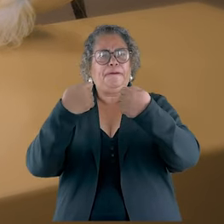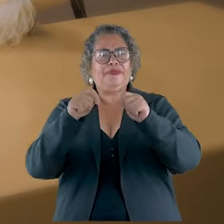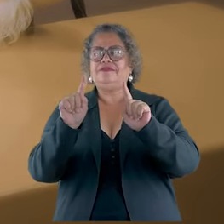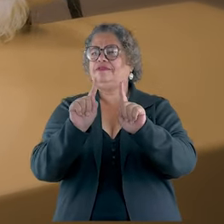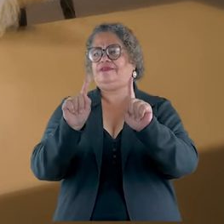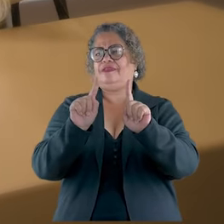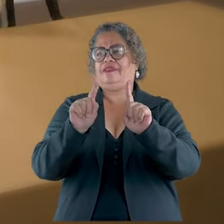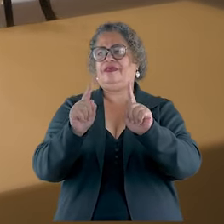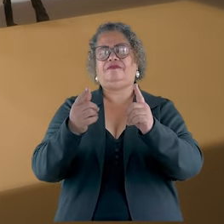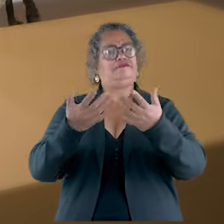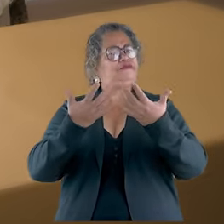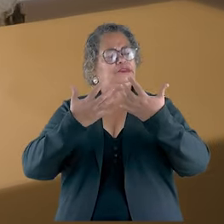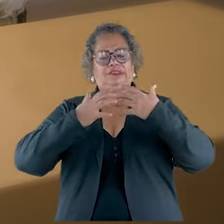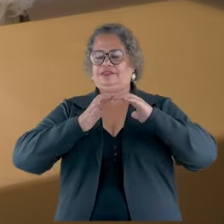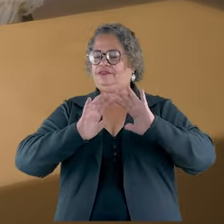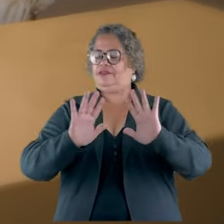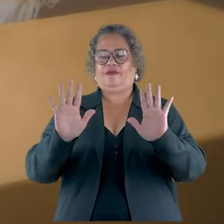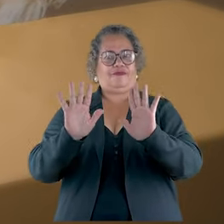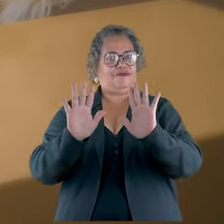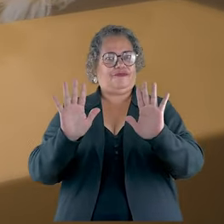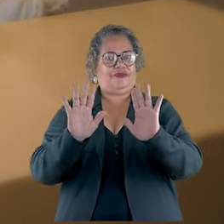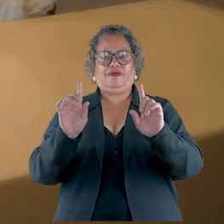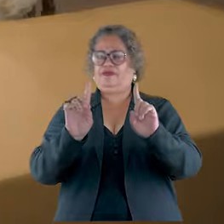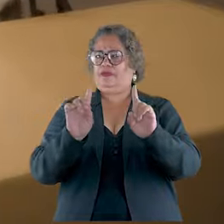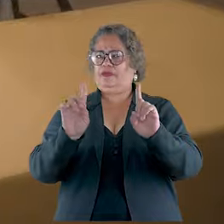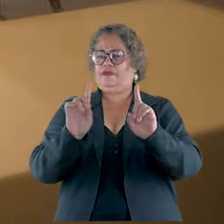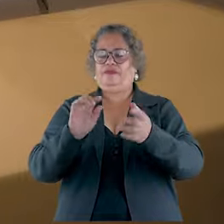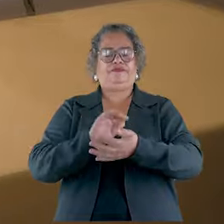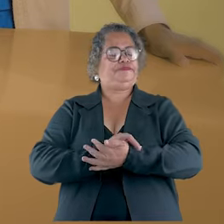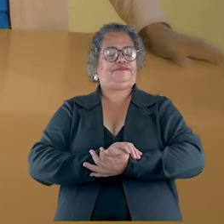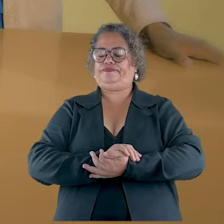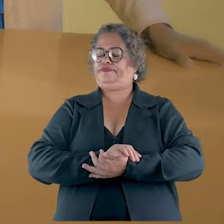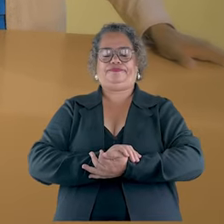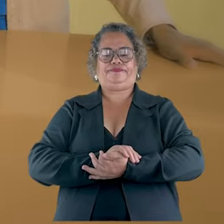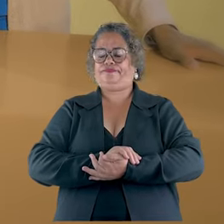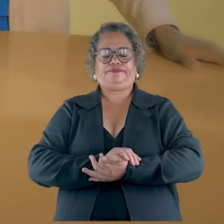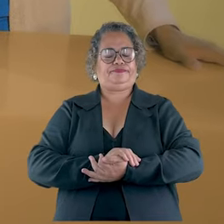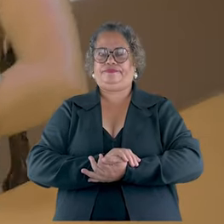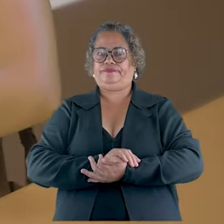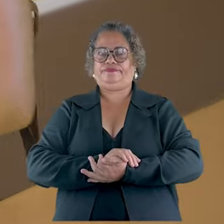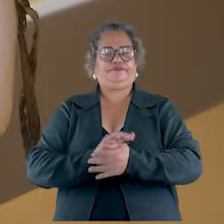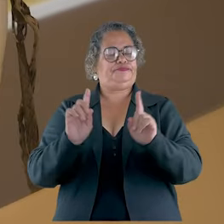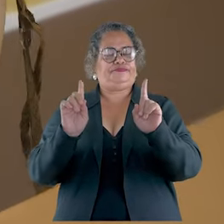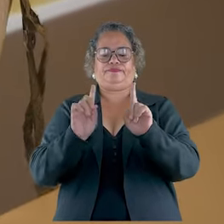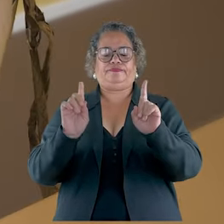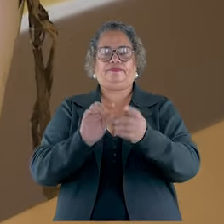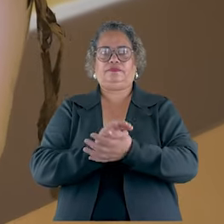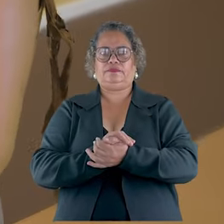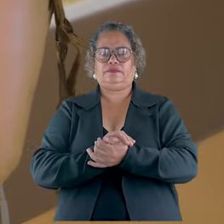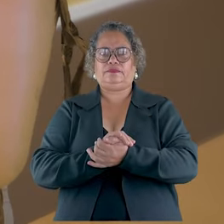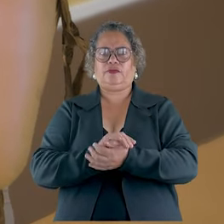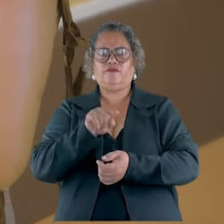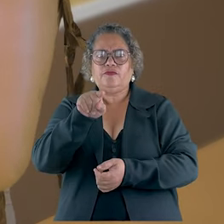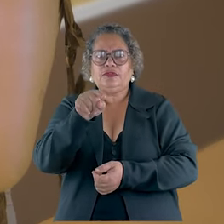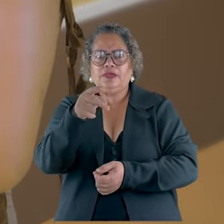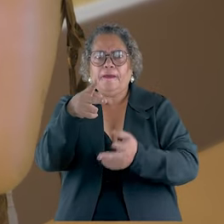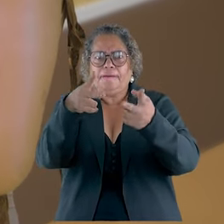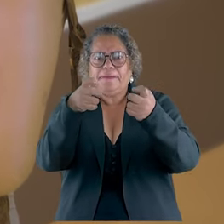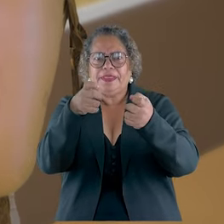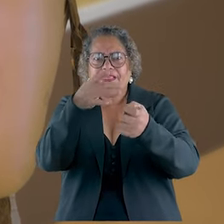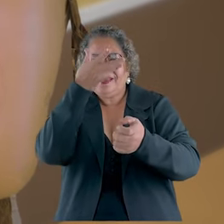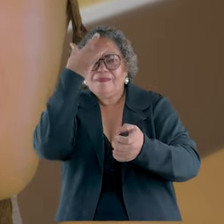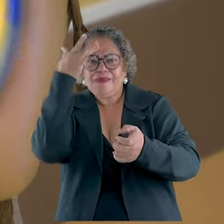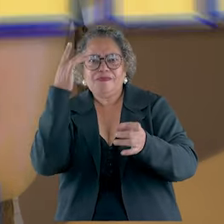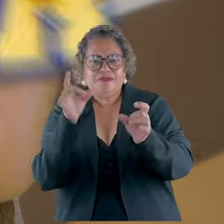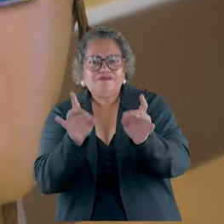Desconto? Eu não quero desconto não! Pra que isso? Que isso? Não, não quero desconto não, não, não, não! Não quero desconto não! Você